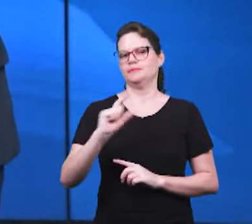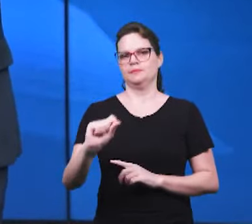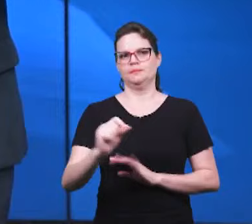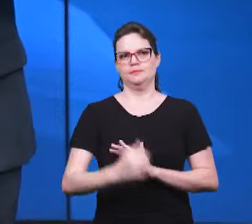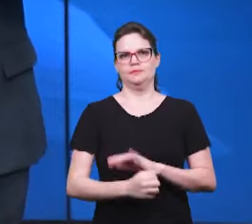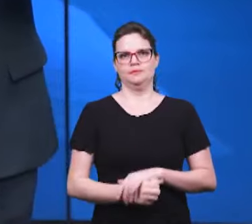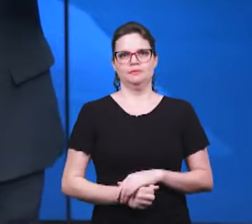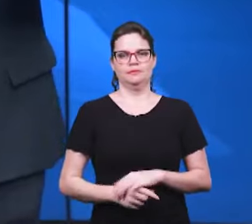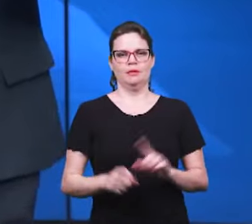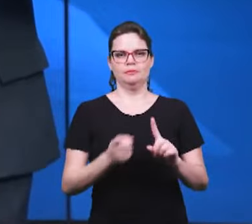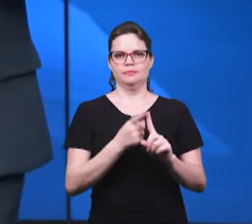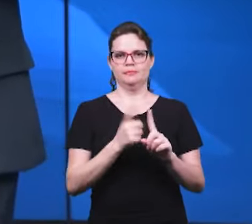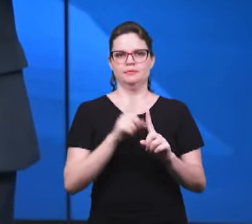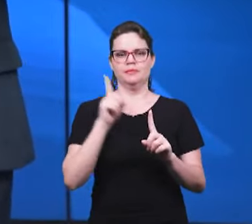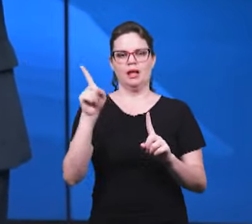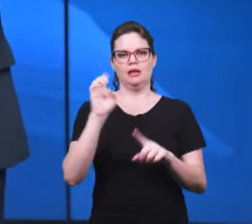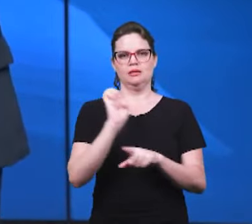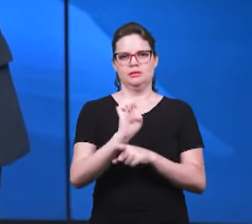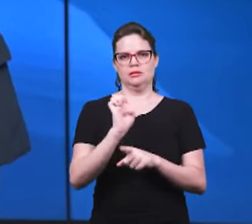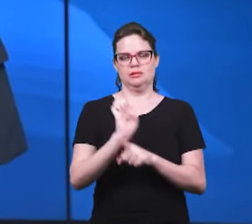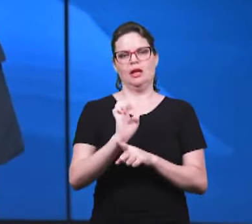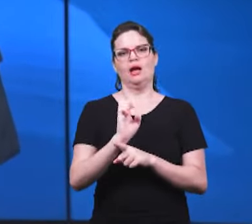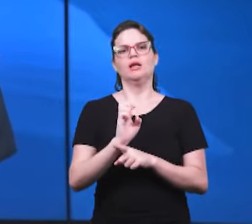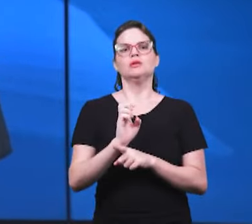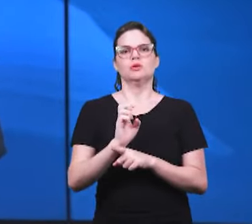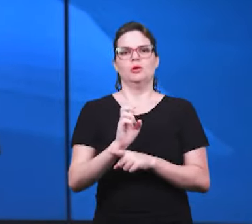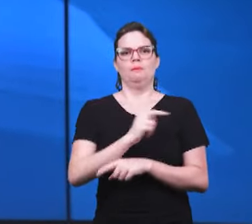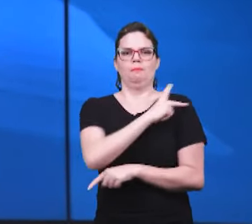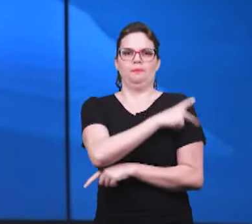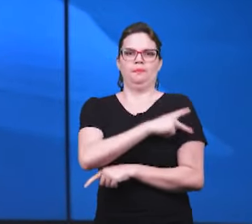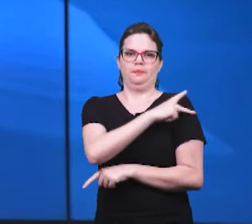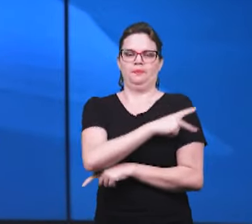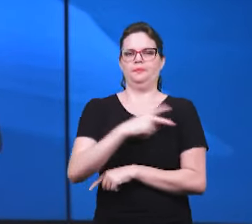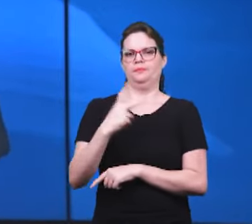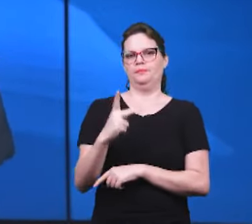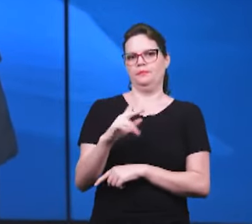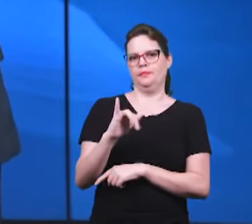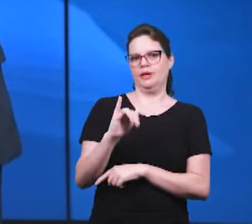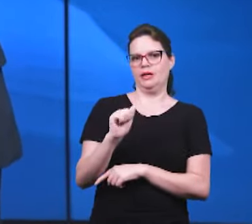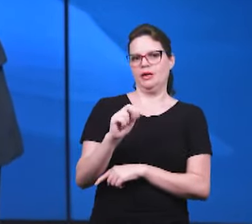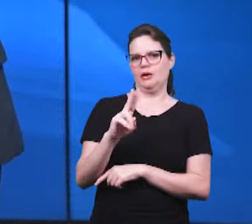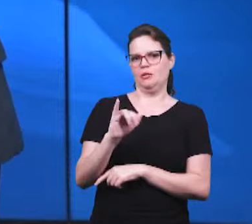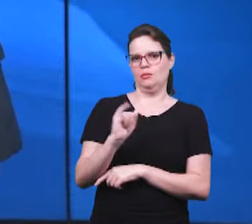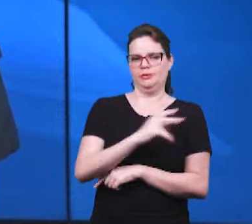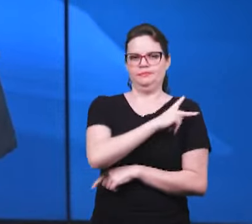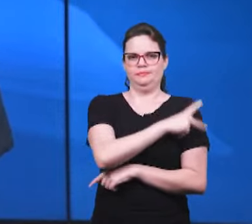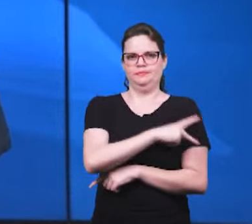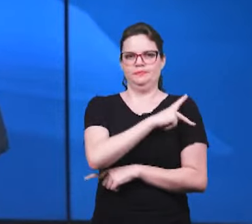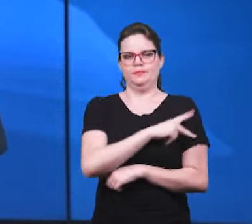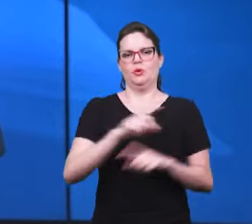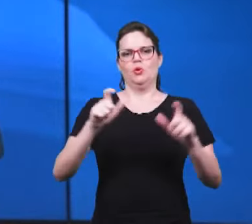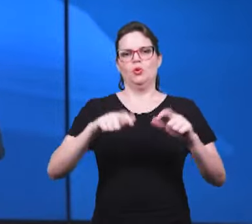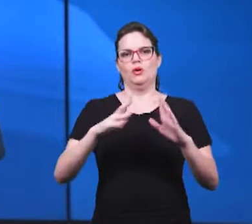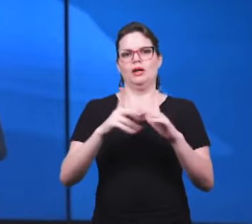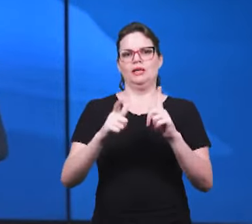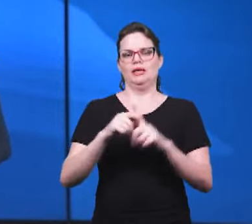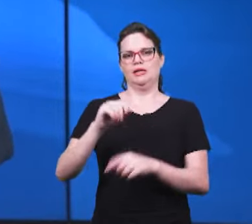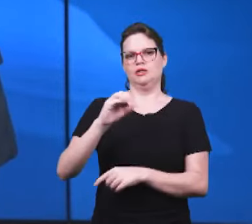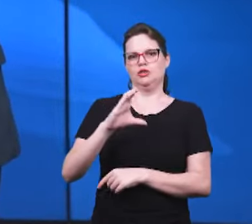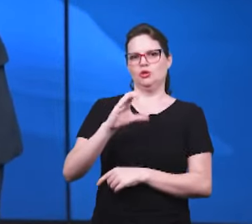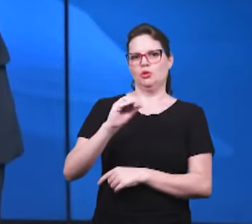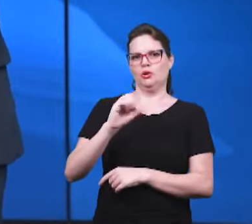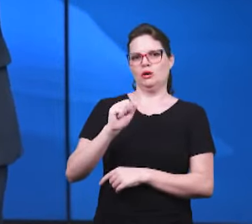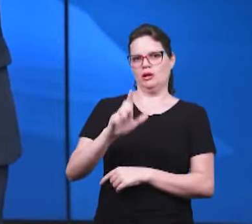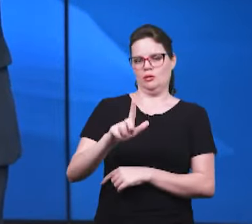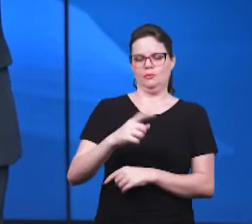vai ser primeiramente lá do estado do Piauí a classe de intermediário da nossa igreja em Cocal no estado de Piauí